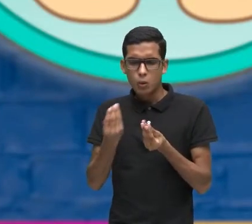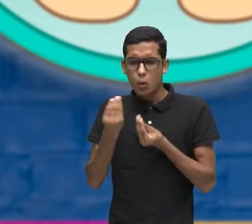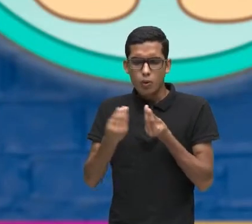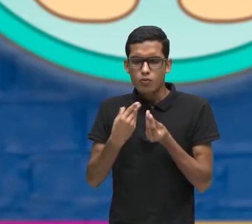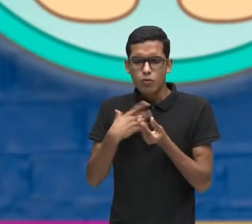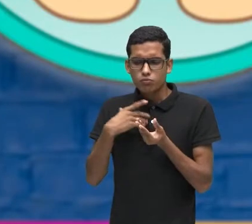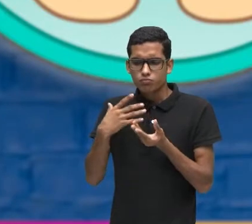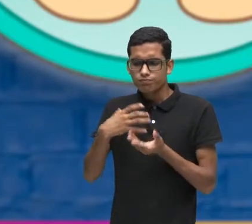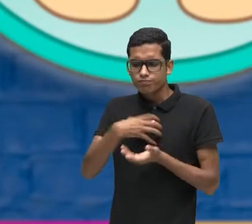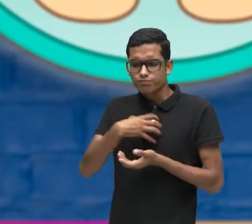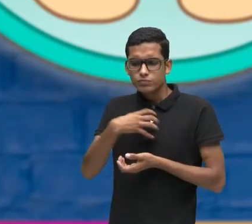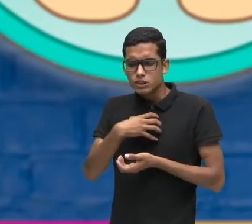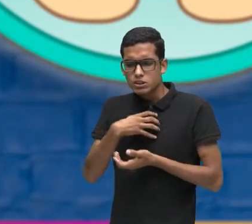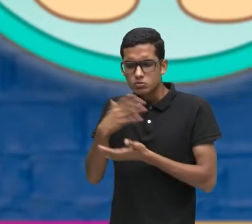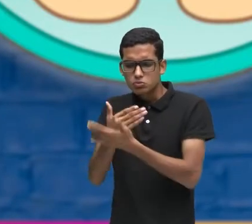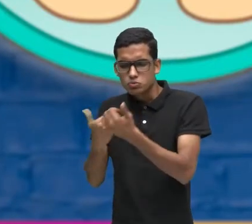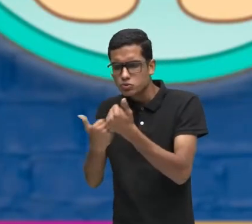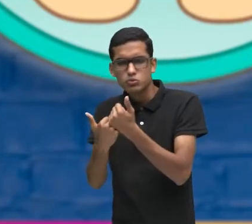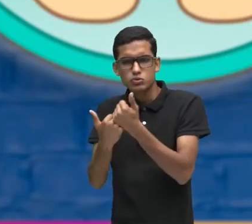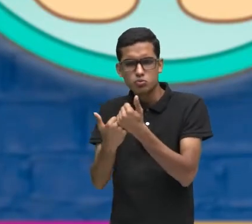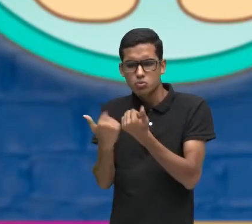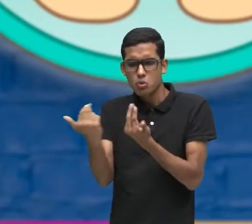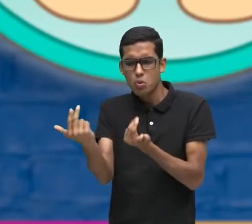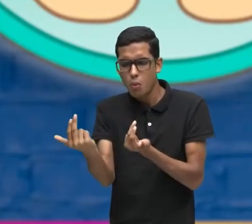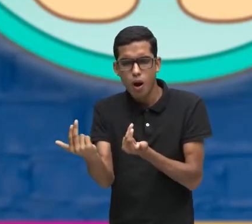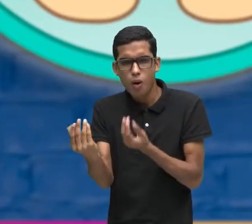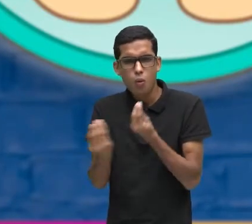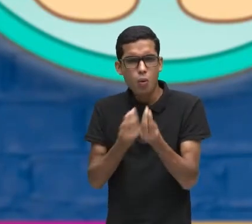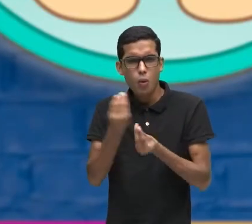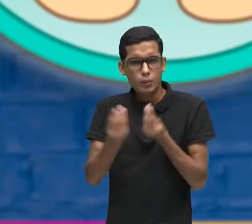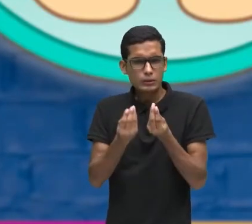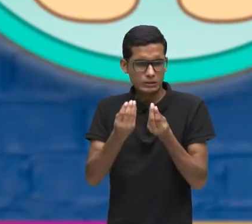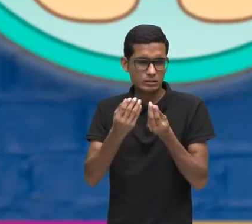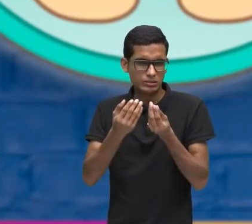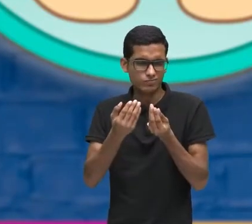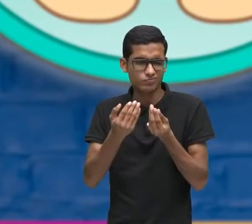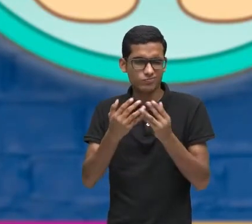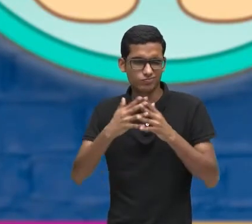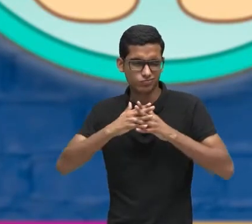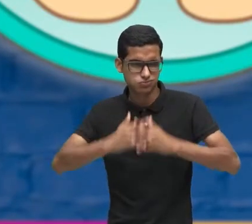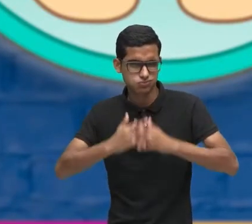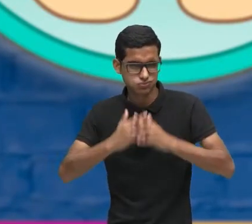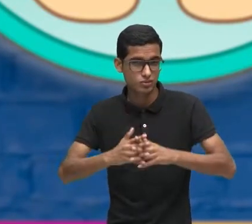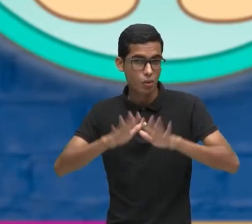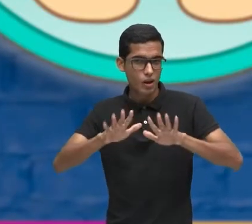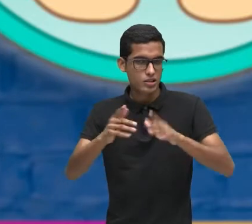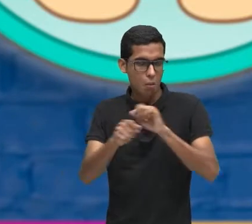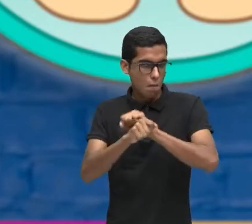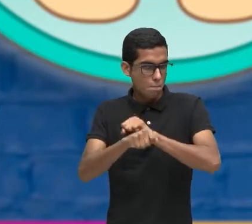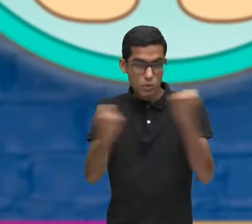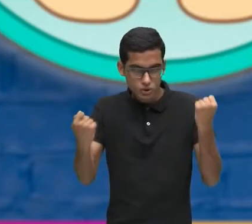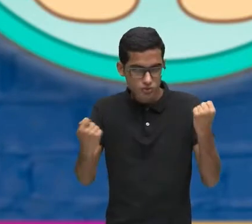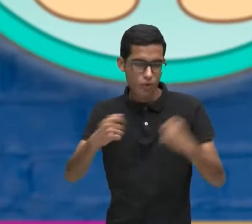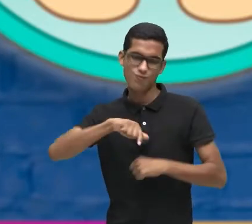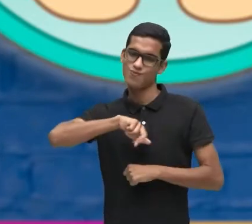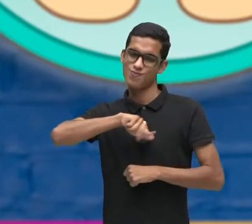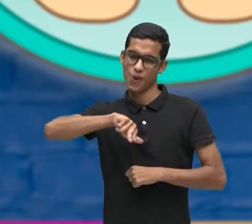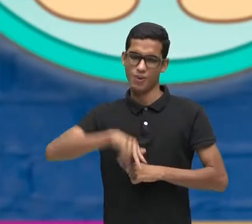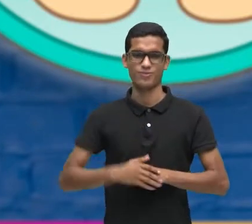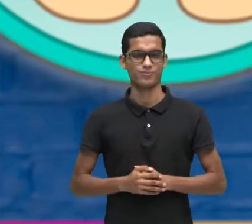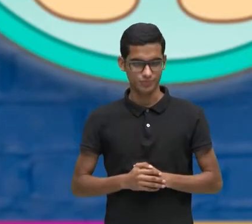Você já pensou Sobre isso? É um pouco complicado Mas não é impossível Então